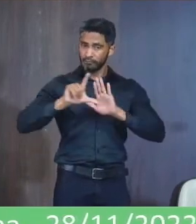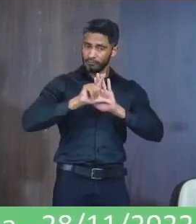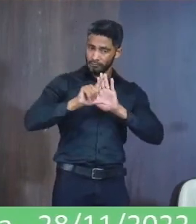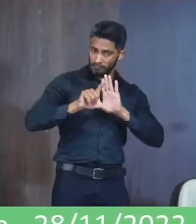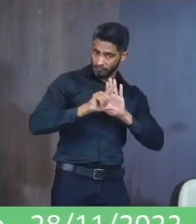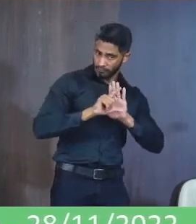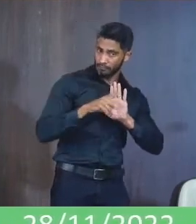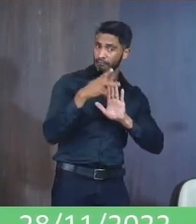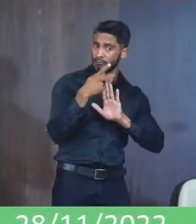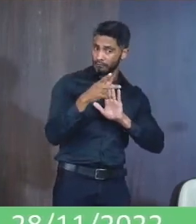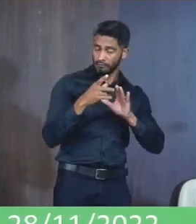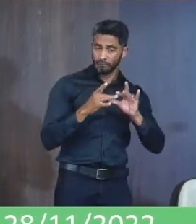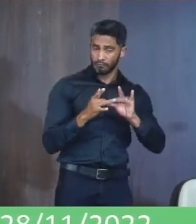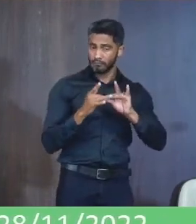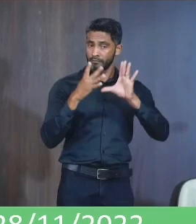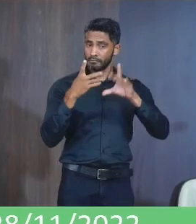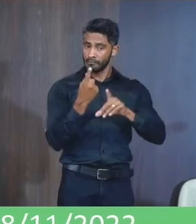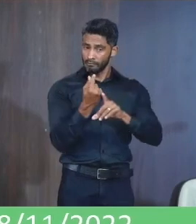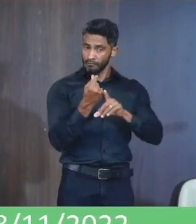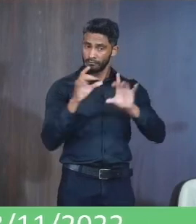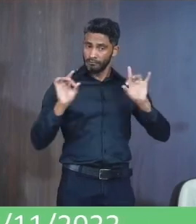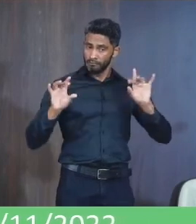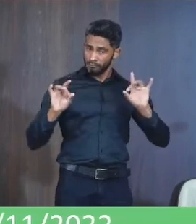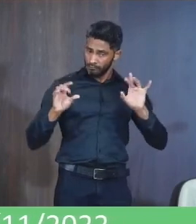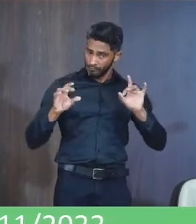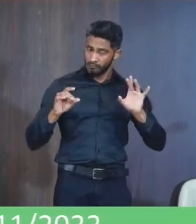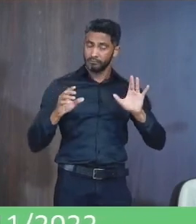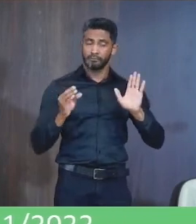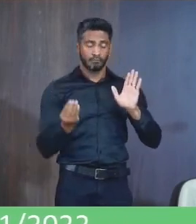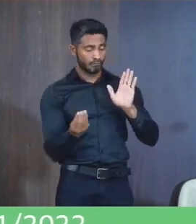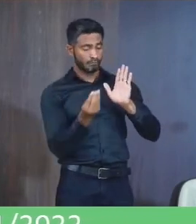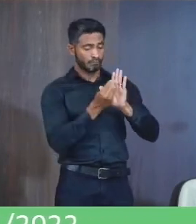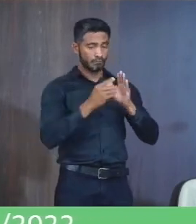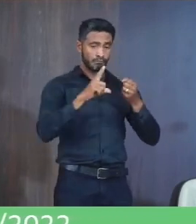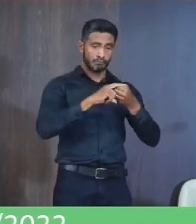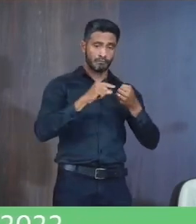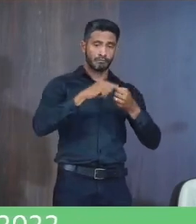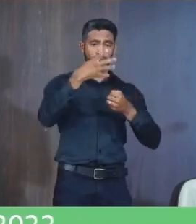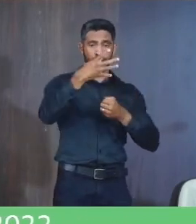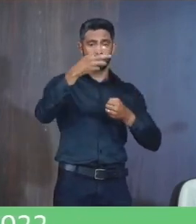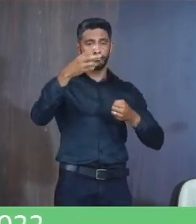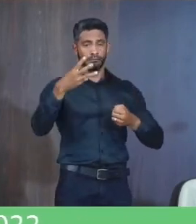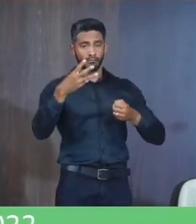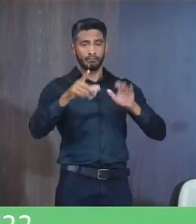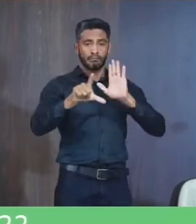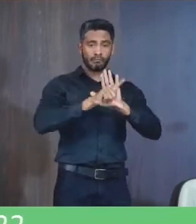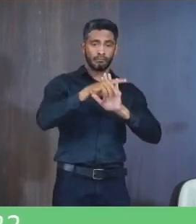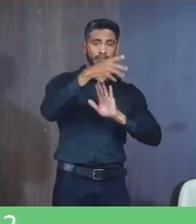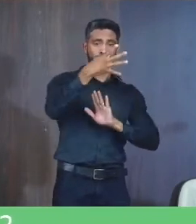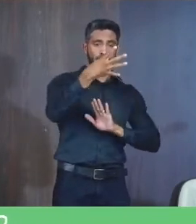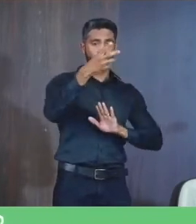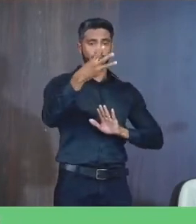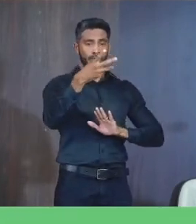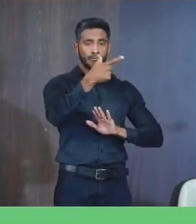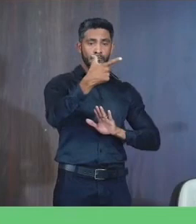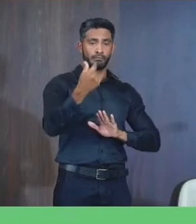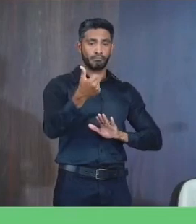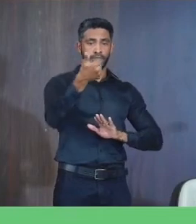O Desse crédito Especial Conforme preceitua O artigo 43 Da lei 4320 De 1964